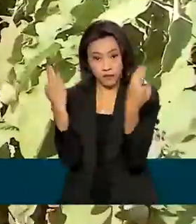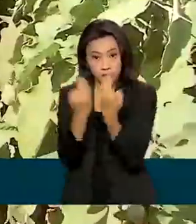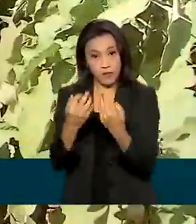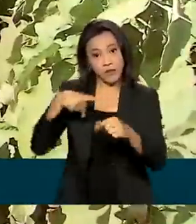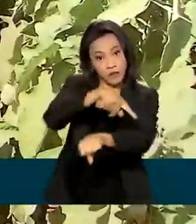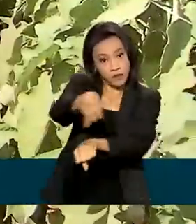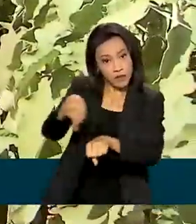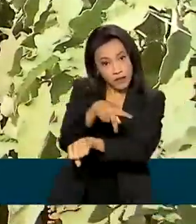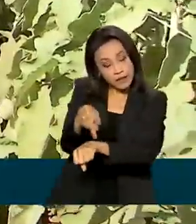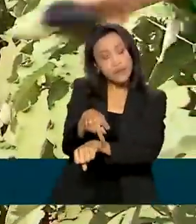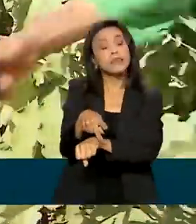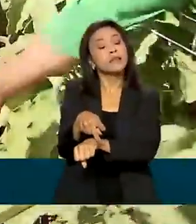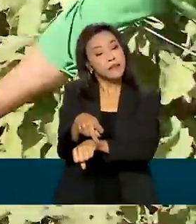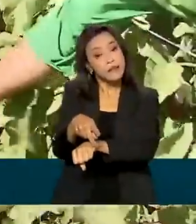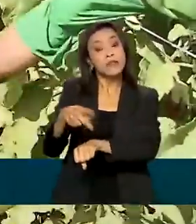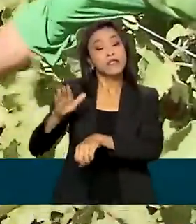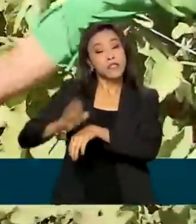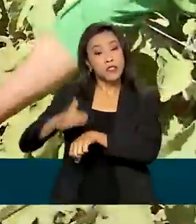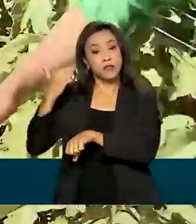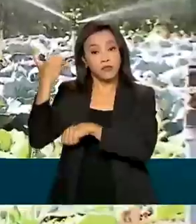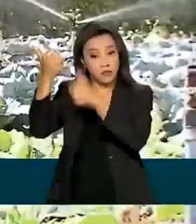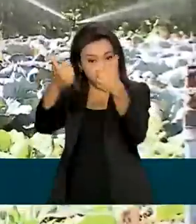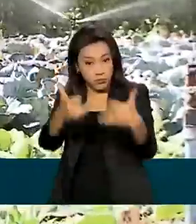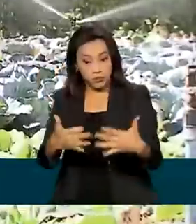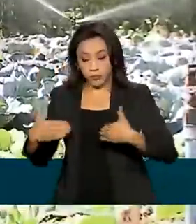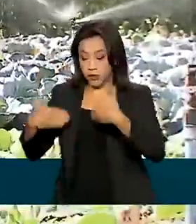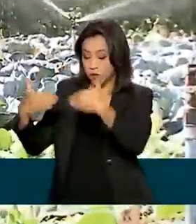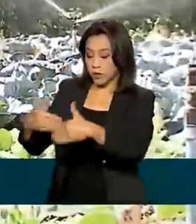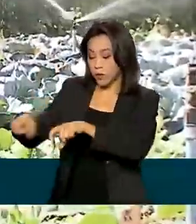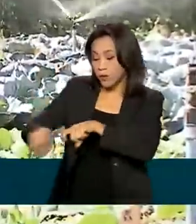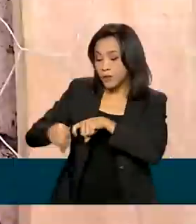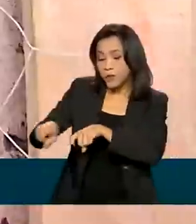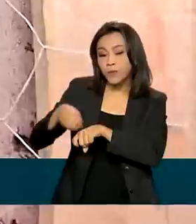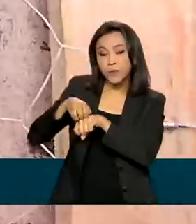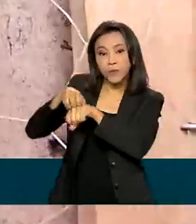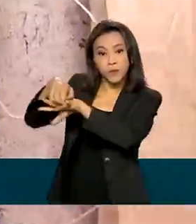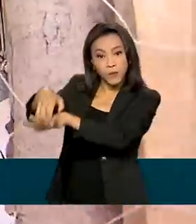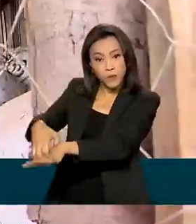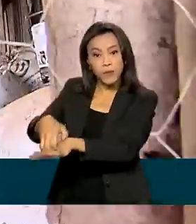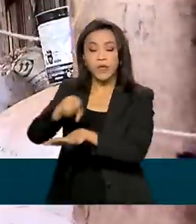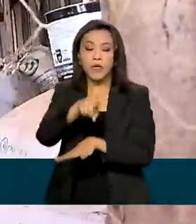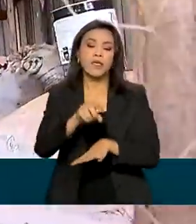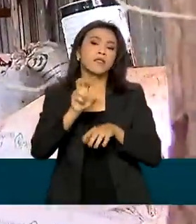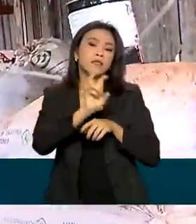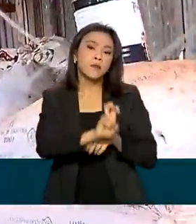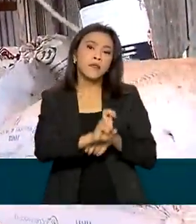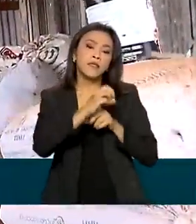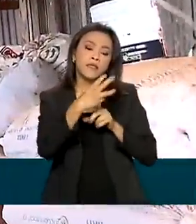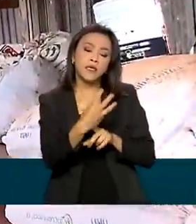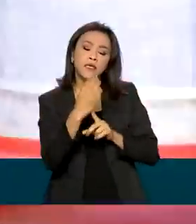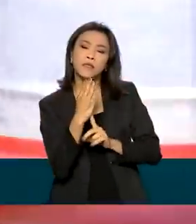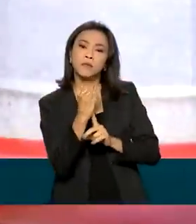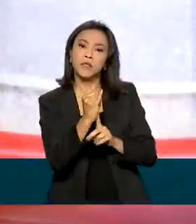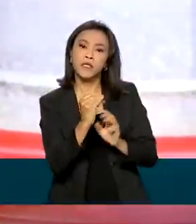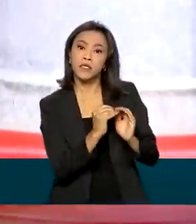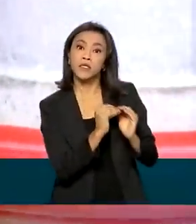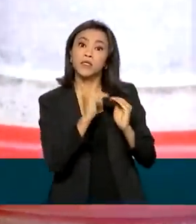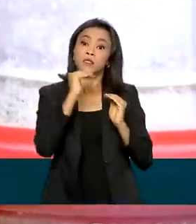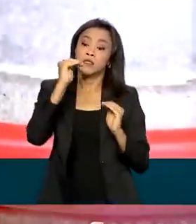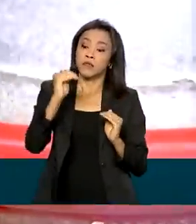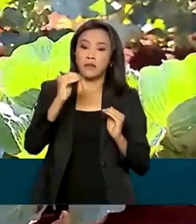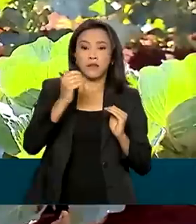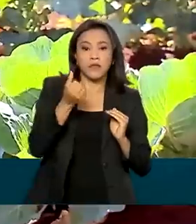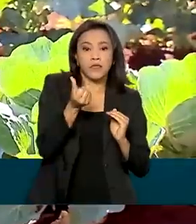E com isso, de acordo com o Ministério da Agricultura, o volume de recursos passa de R 53 bilhões para cerca de R